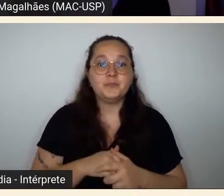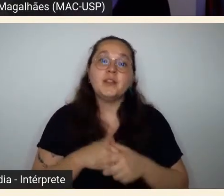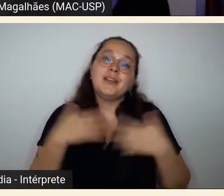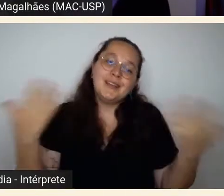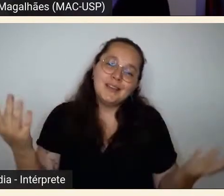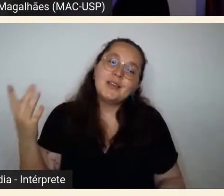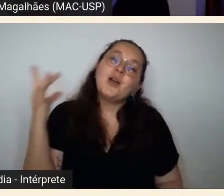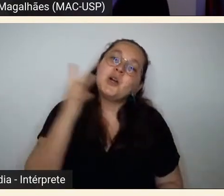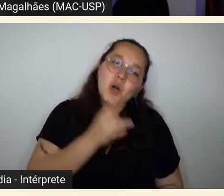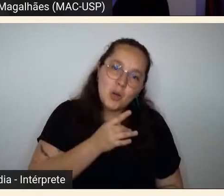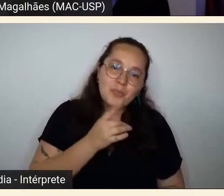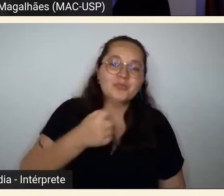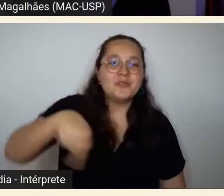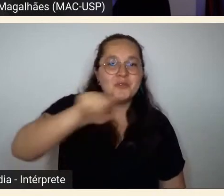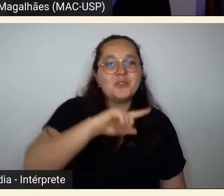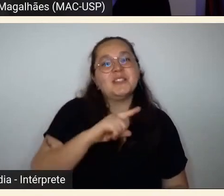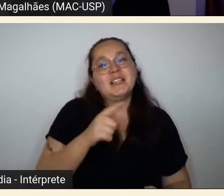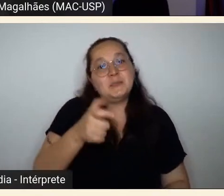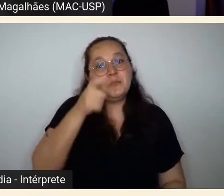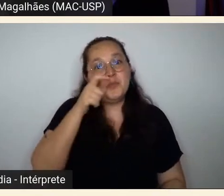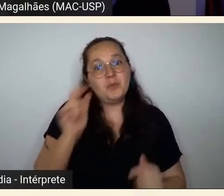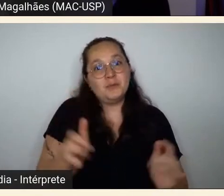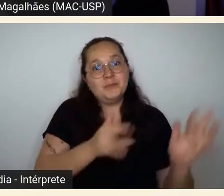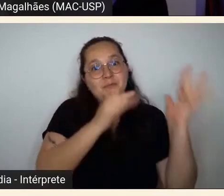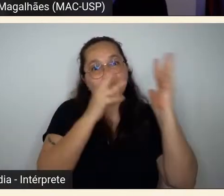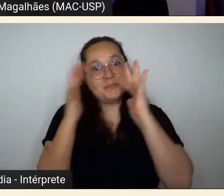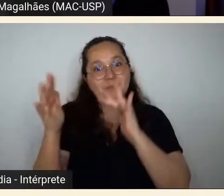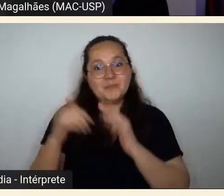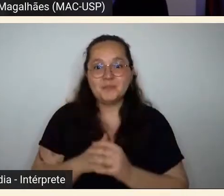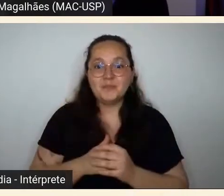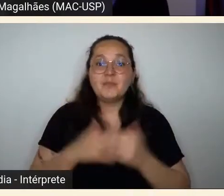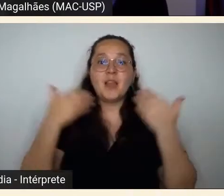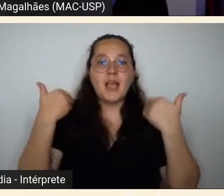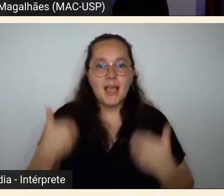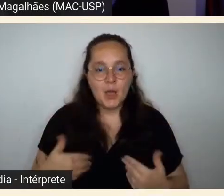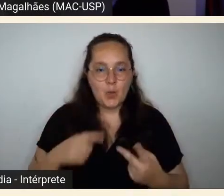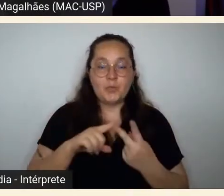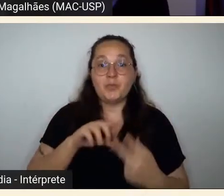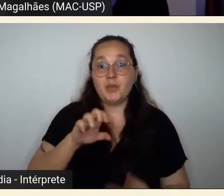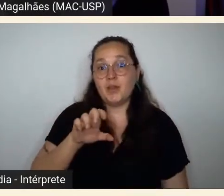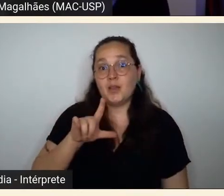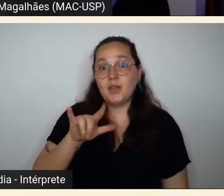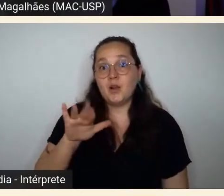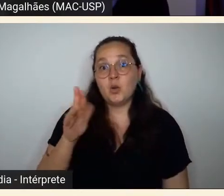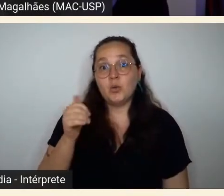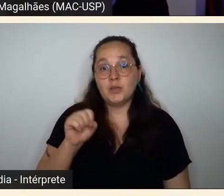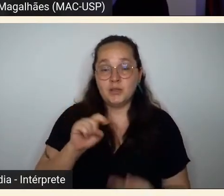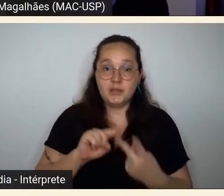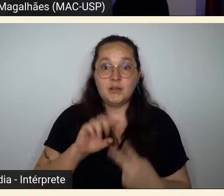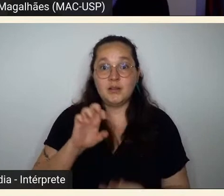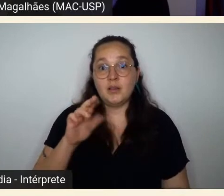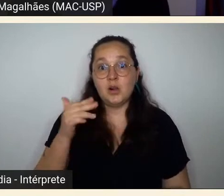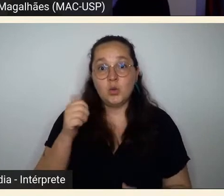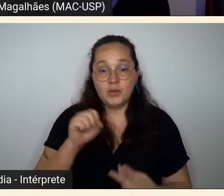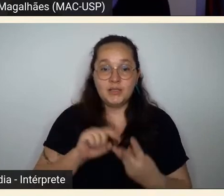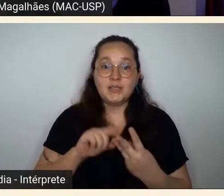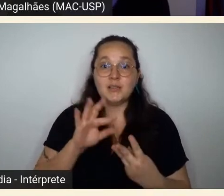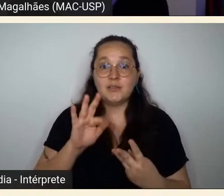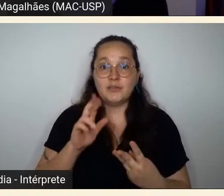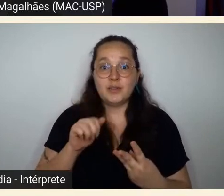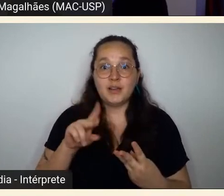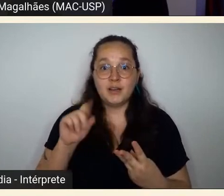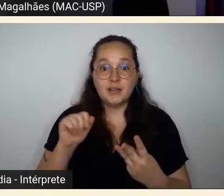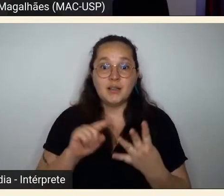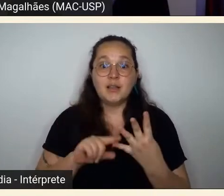quem dedicamos esse espaço de debate. Eu, Heloísa Costa, Heloísa Espada, Valéria Piccoli, Fernanda Pitta e Johanna de